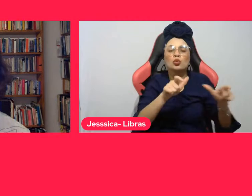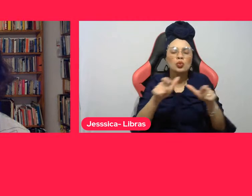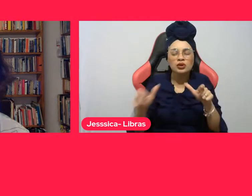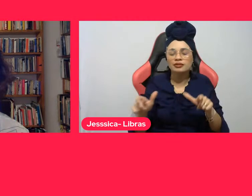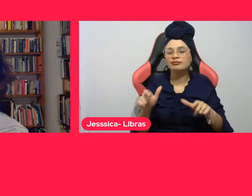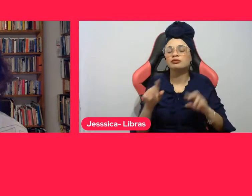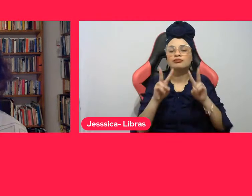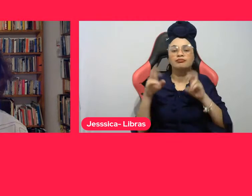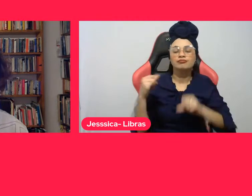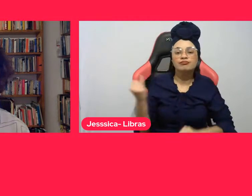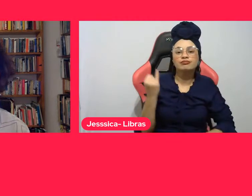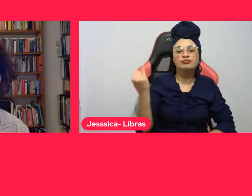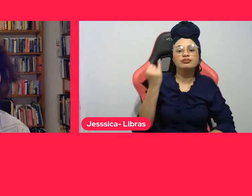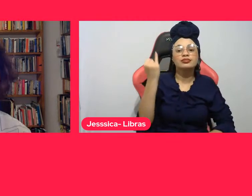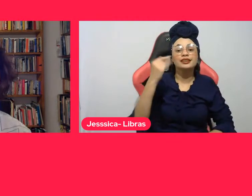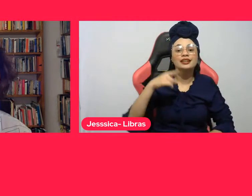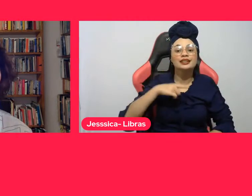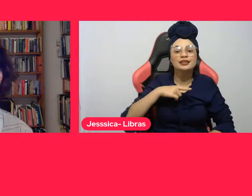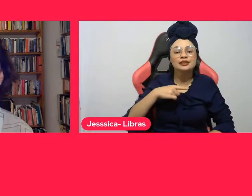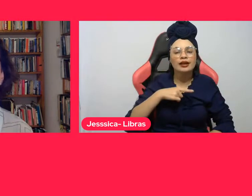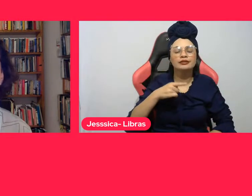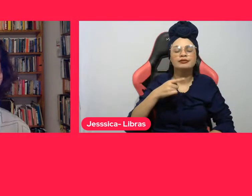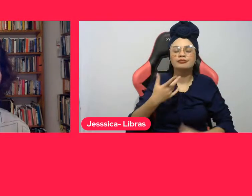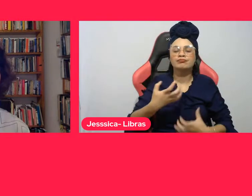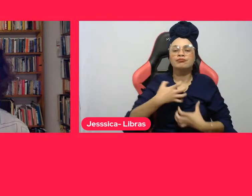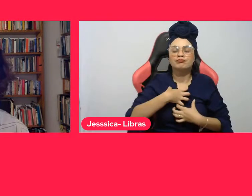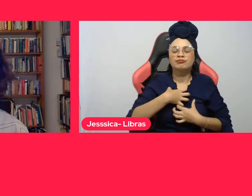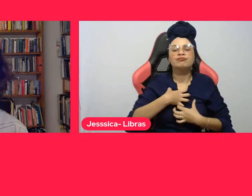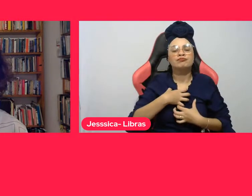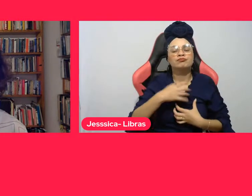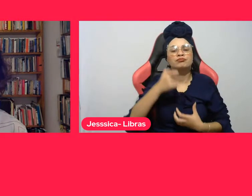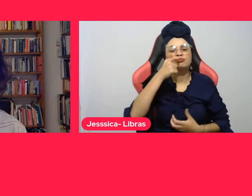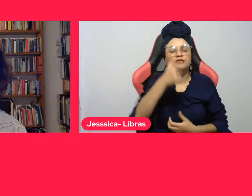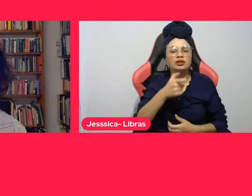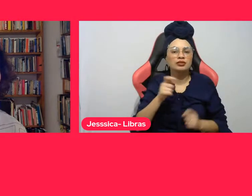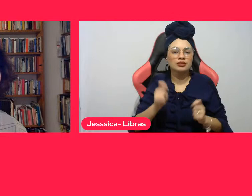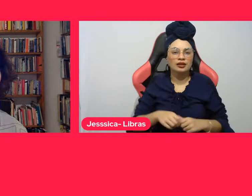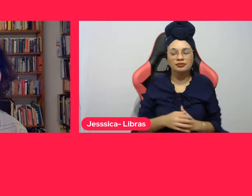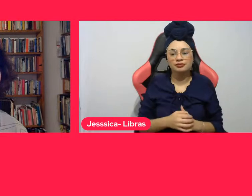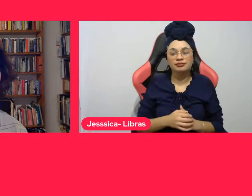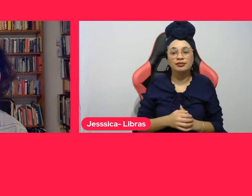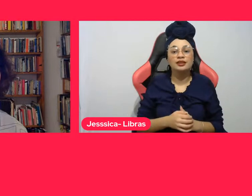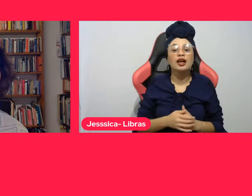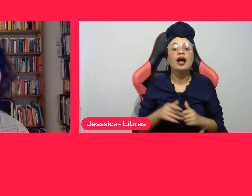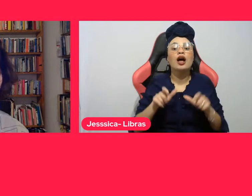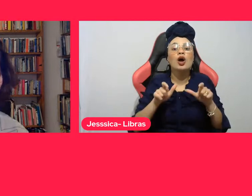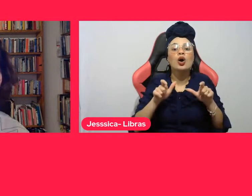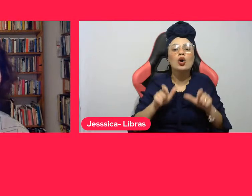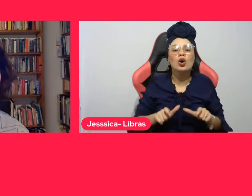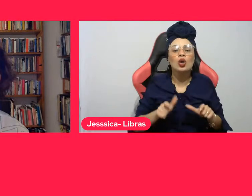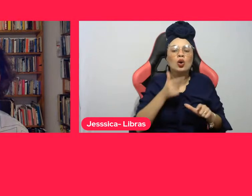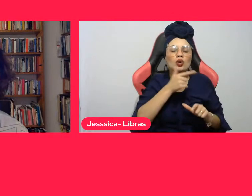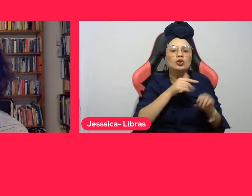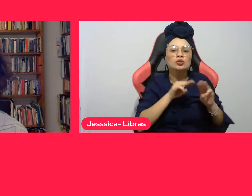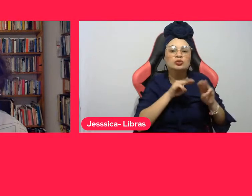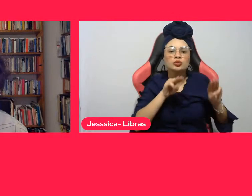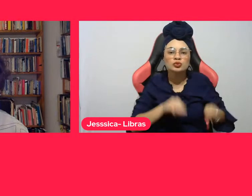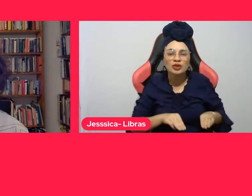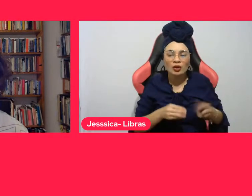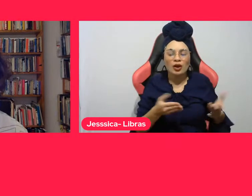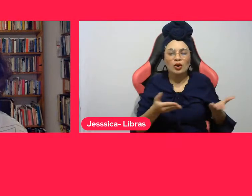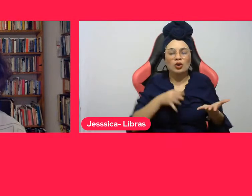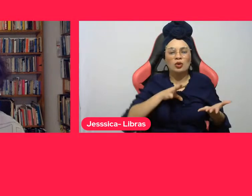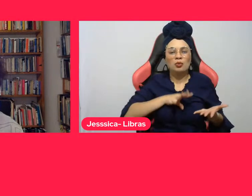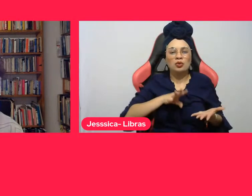respeito de forma particular. O Museu da Língua Portuguesa está localizado em plena Estação da Luz,